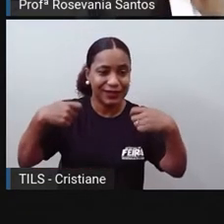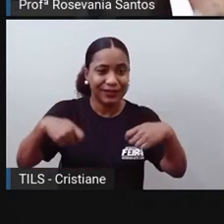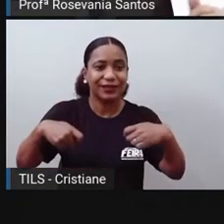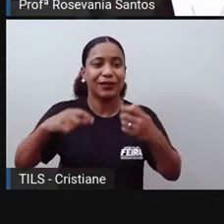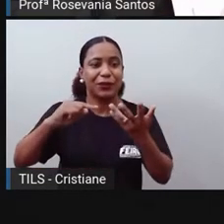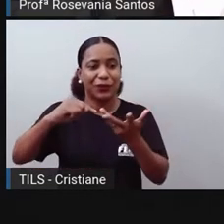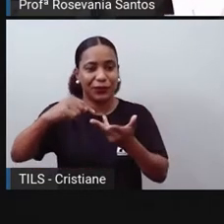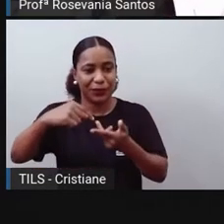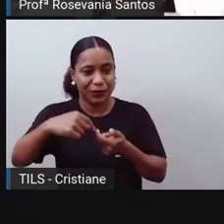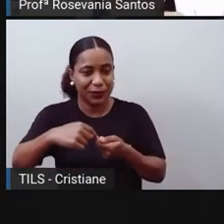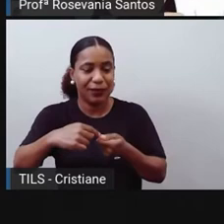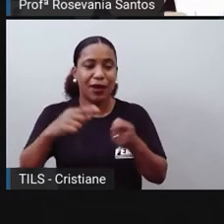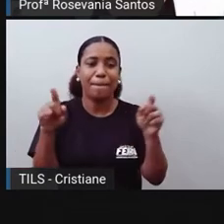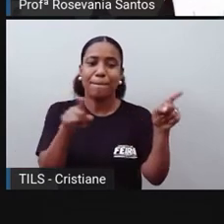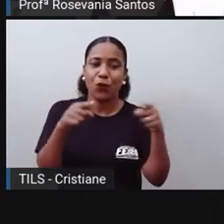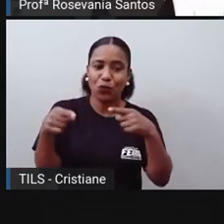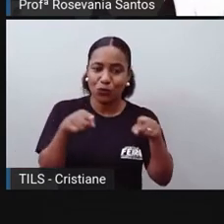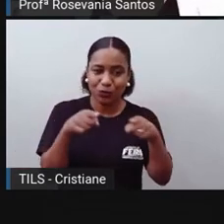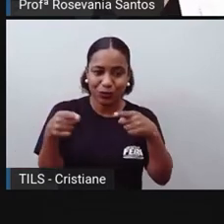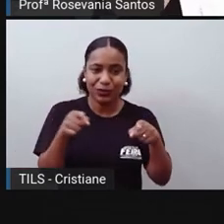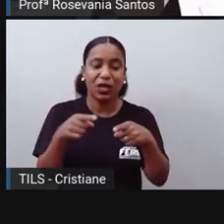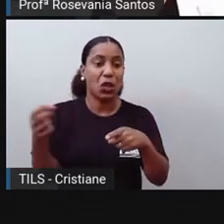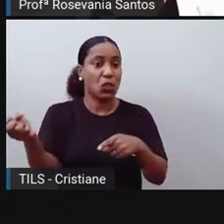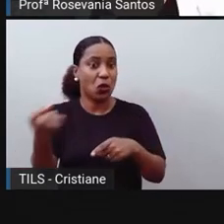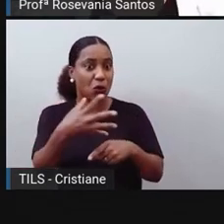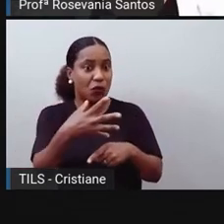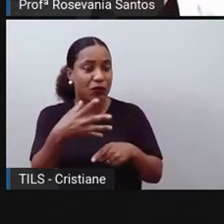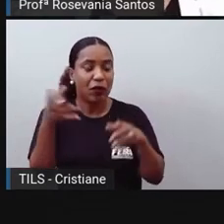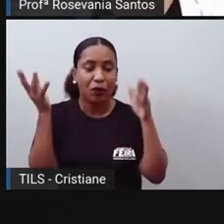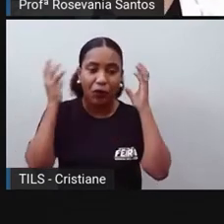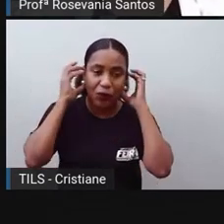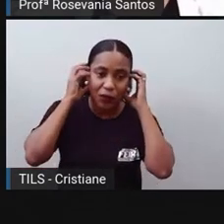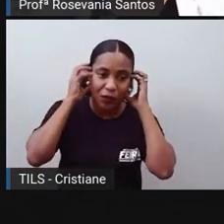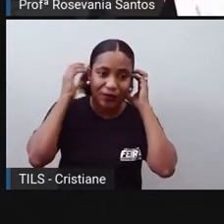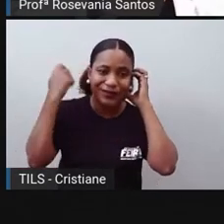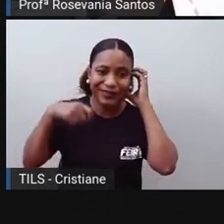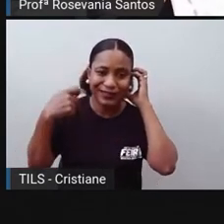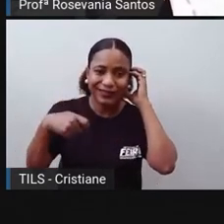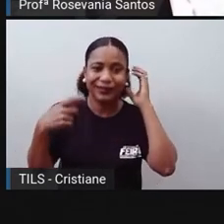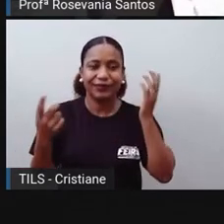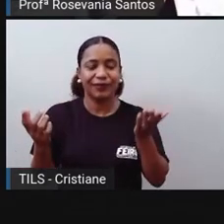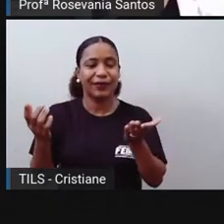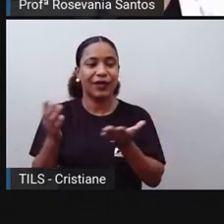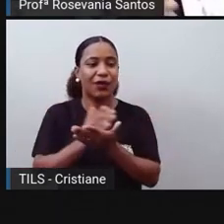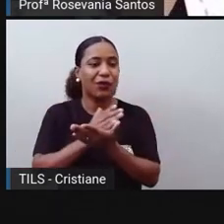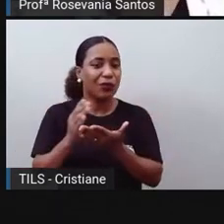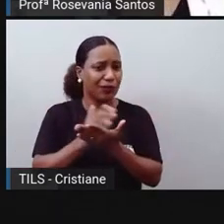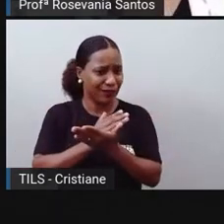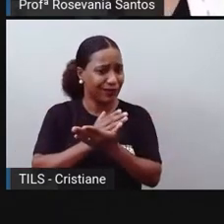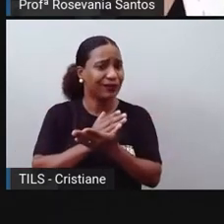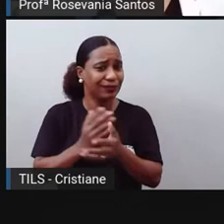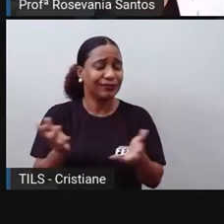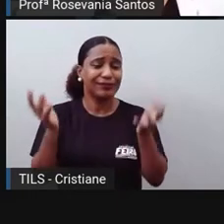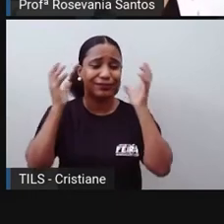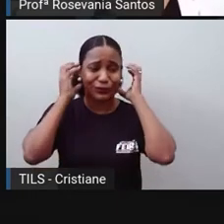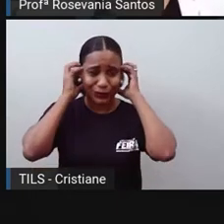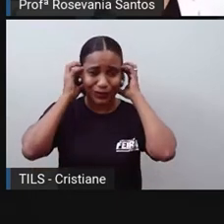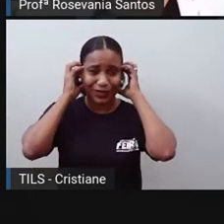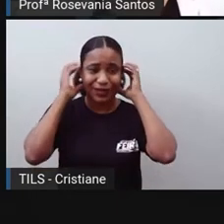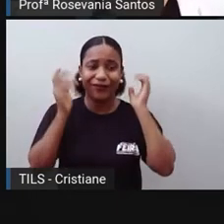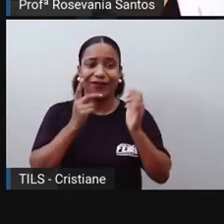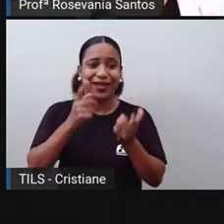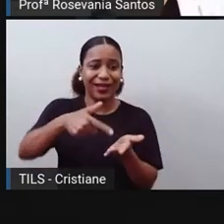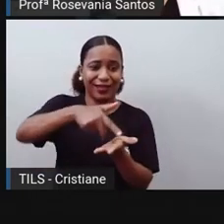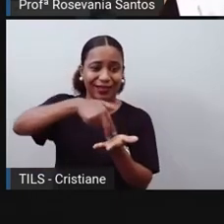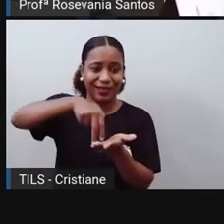você tem que ouvir determinado tipo de música, eu não sei se vocês já repararam, algumas músicas até dizem como é que você deve dançar,